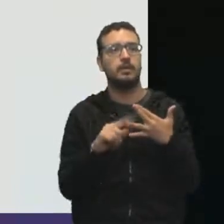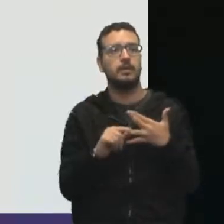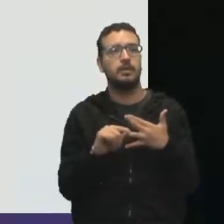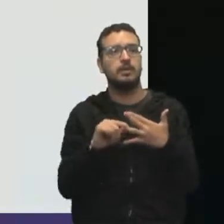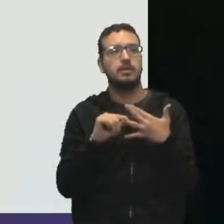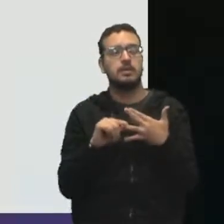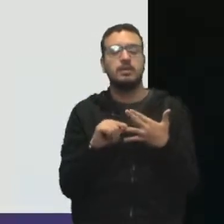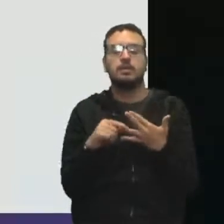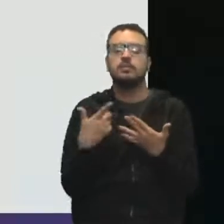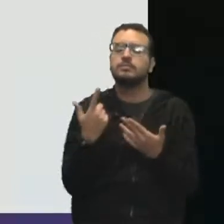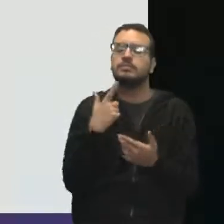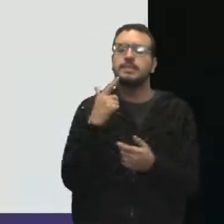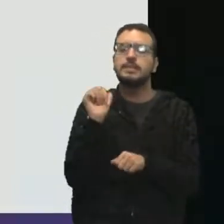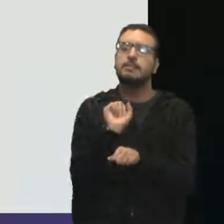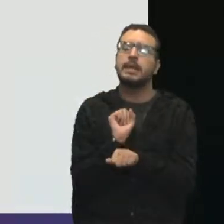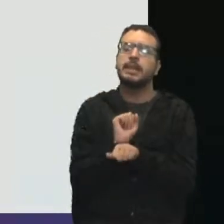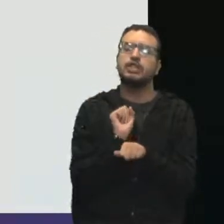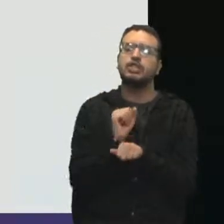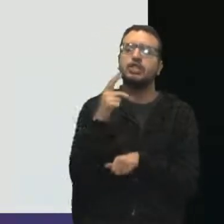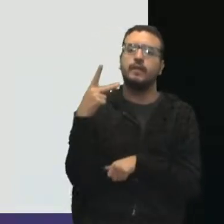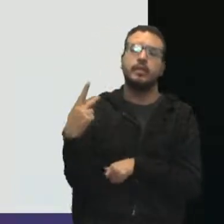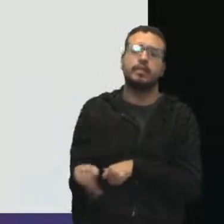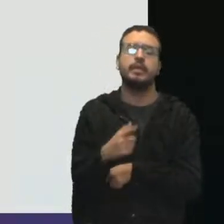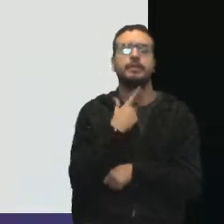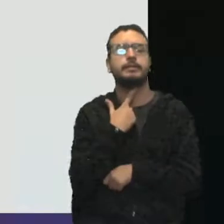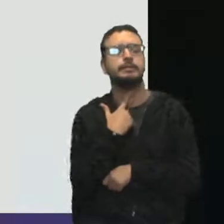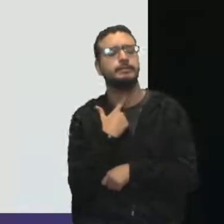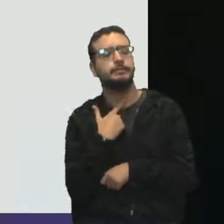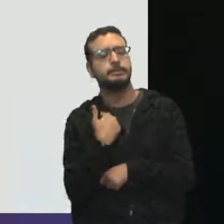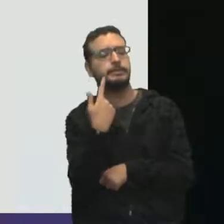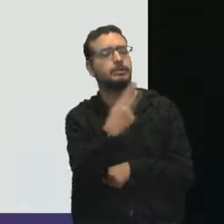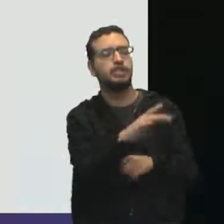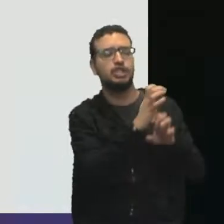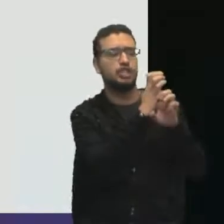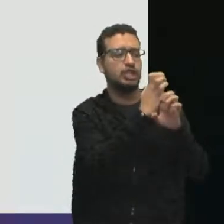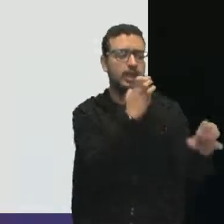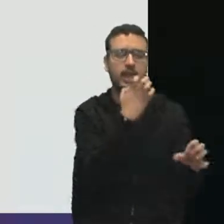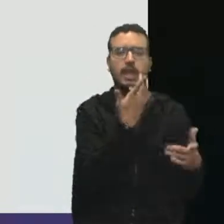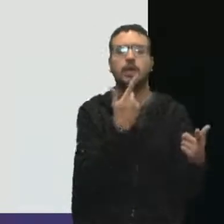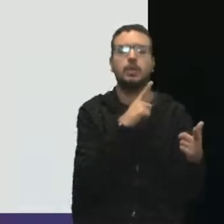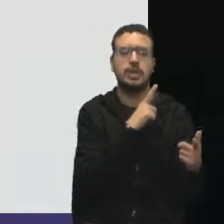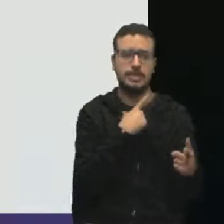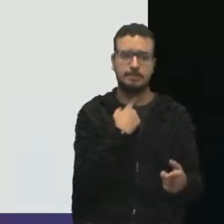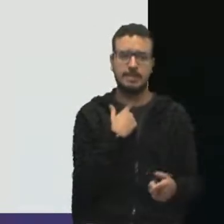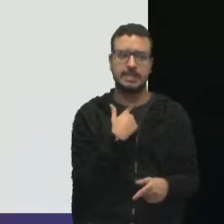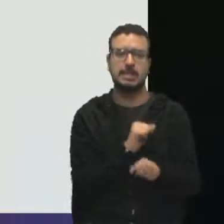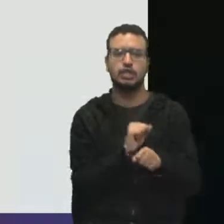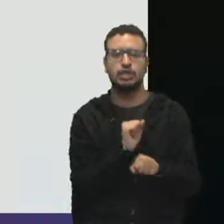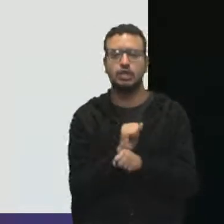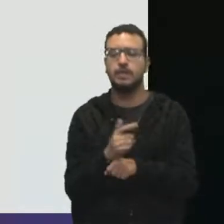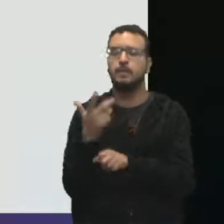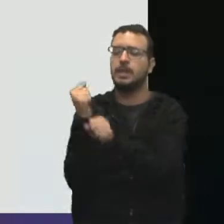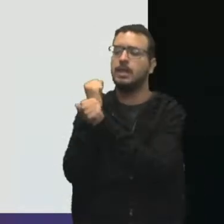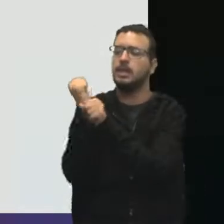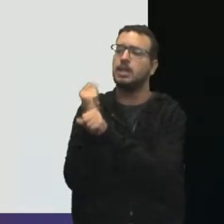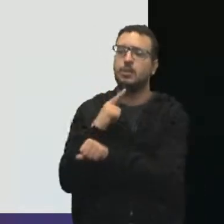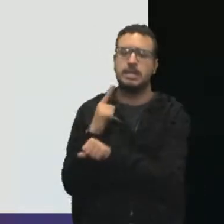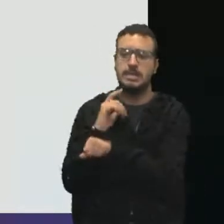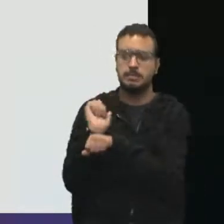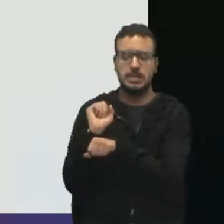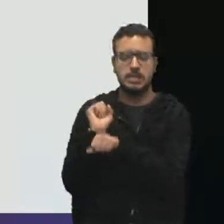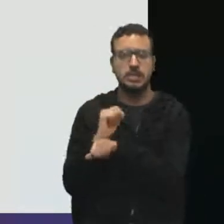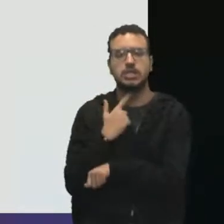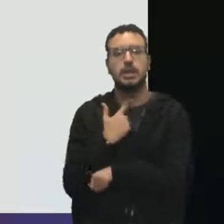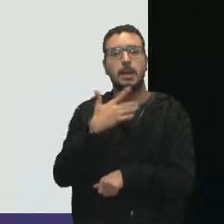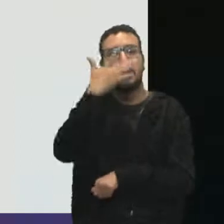interessadas. Eu, a Alessandra tenho expectativas, os engenheiros têm expectativas, os pedreiros, o pessoal que vai comprar